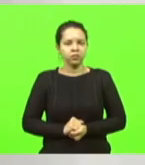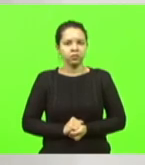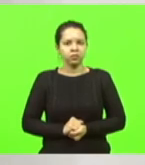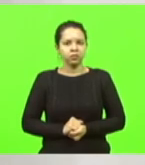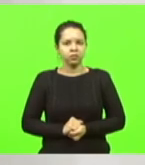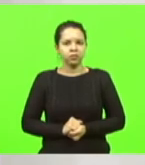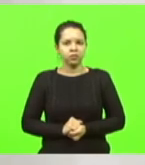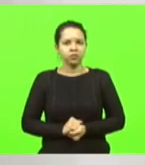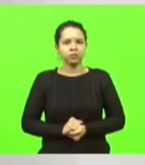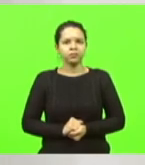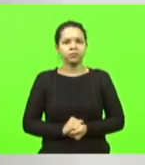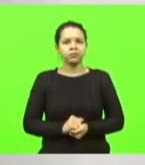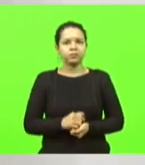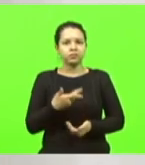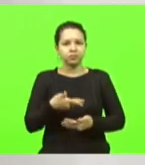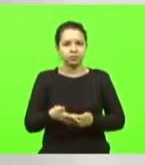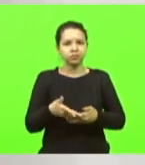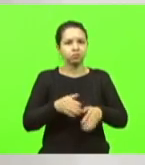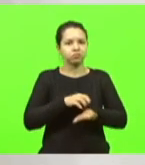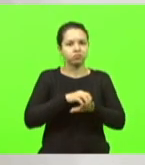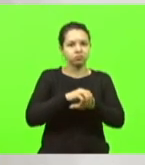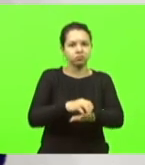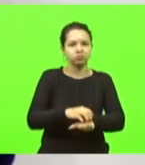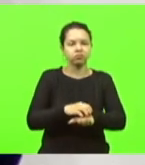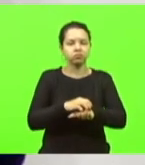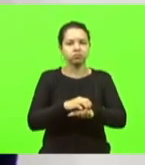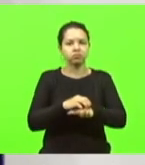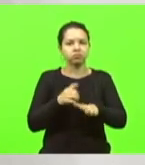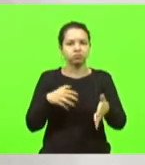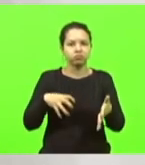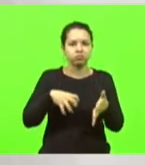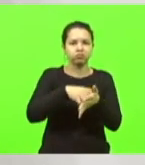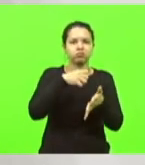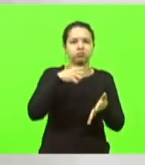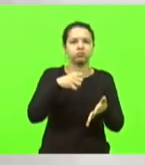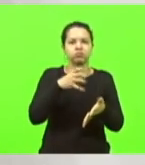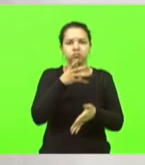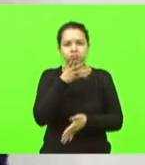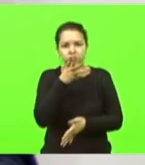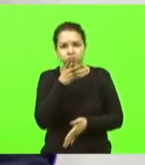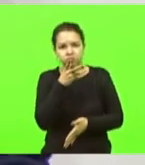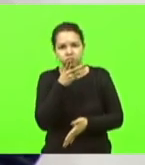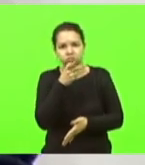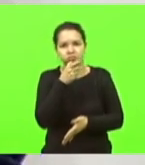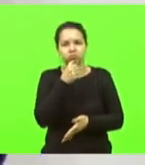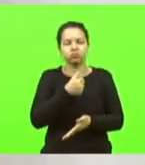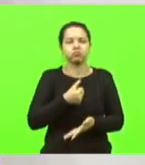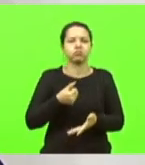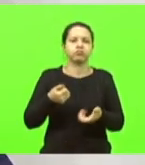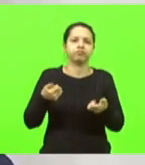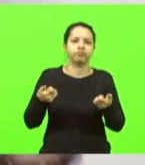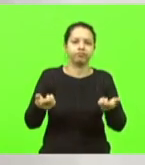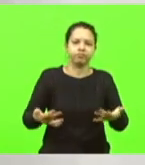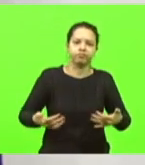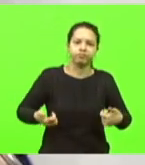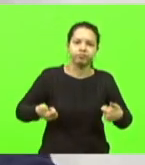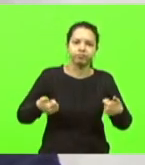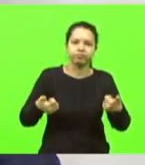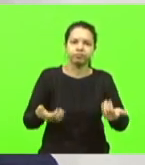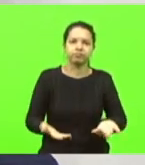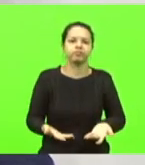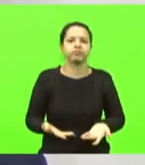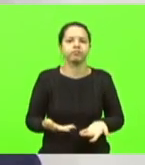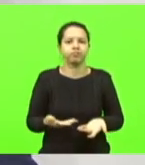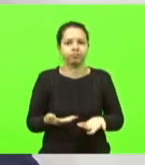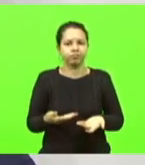o trânsito, de modo geral, com acidentes, com demora, com alto custo, ela tem um efeito